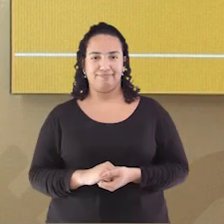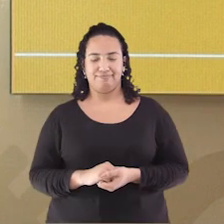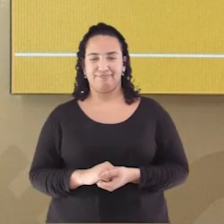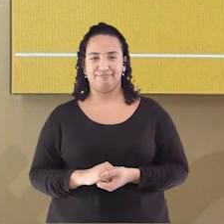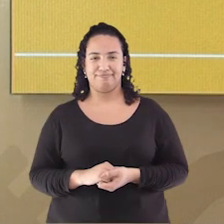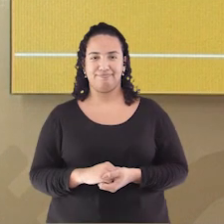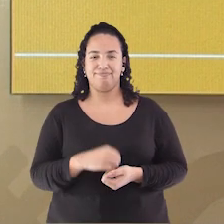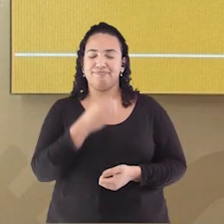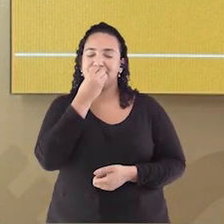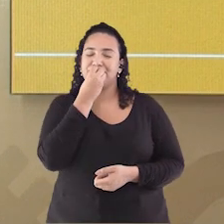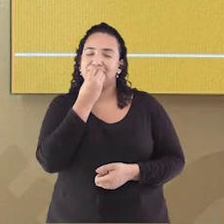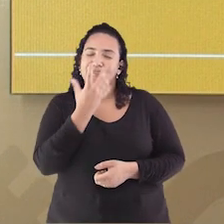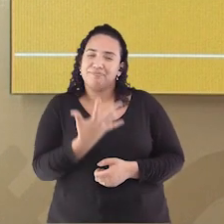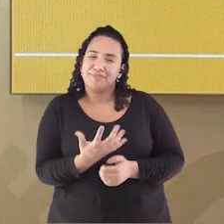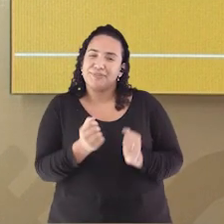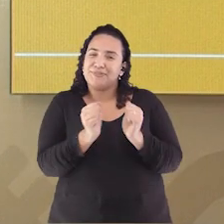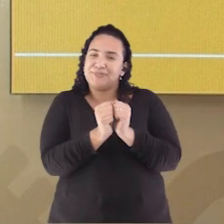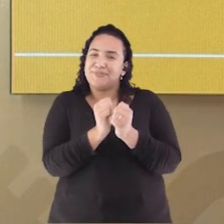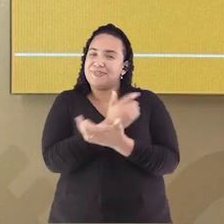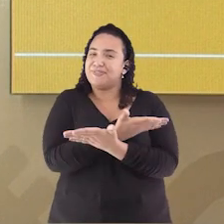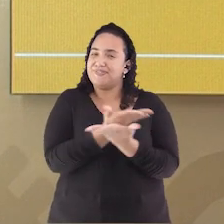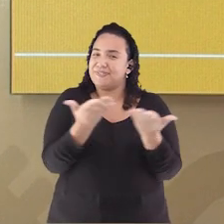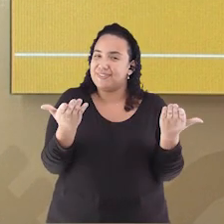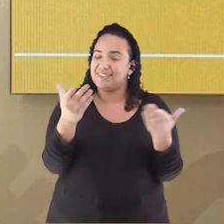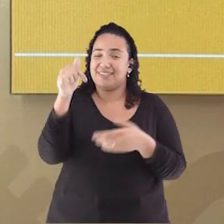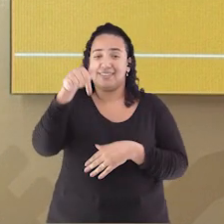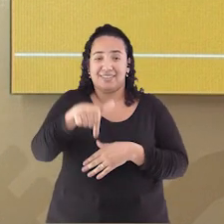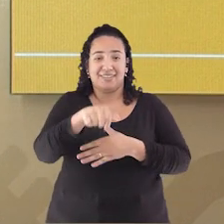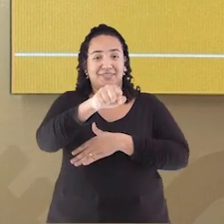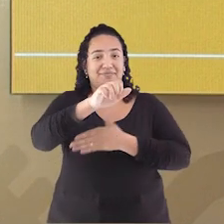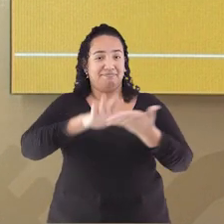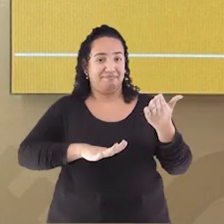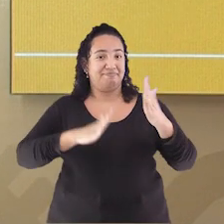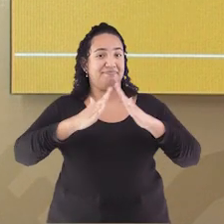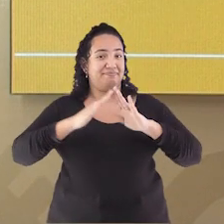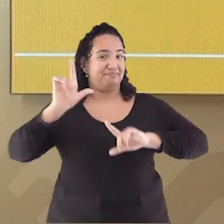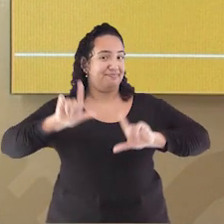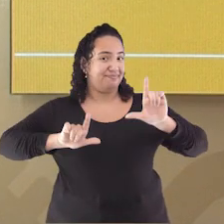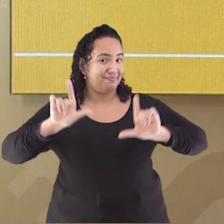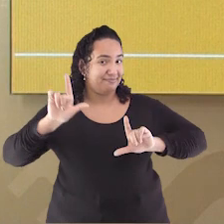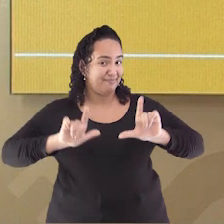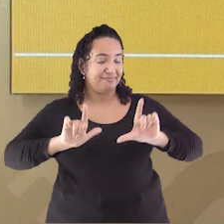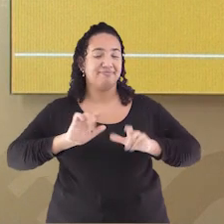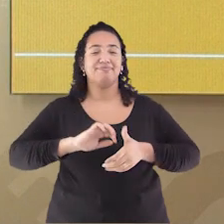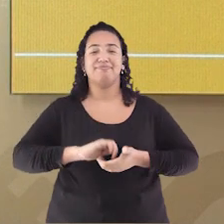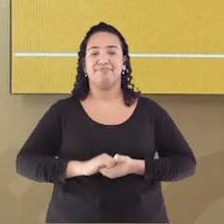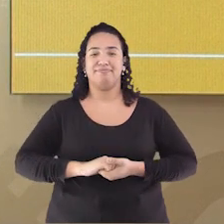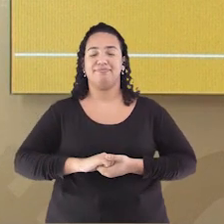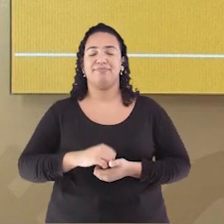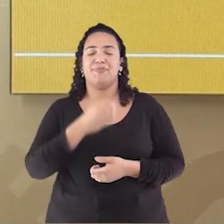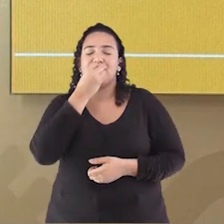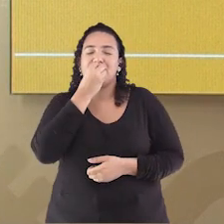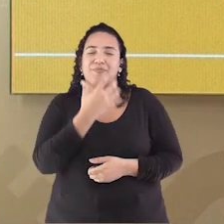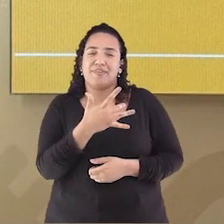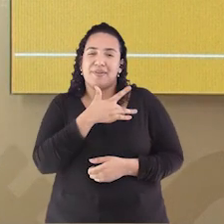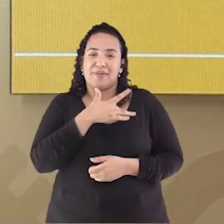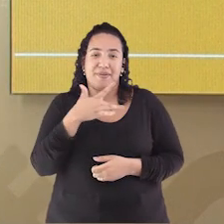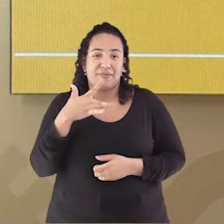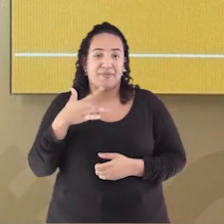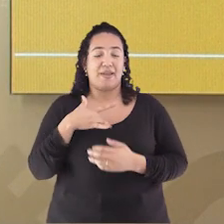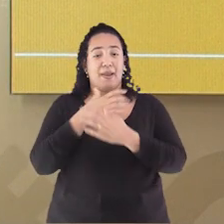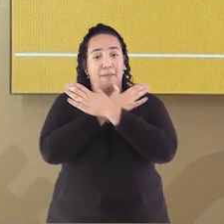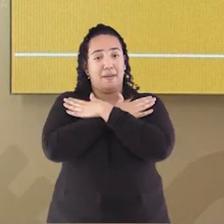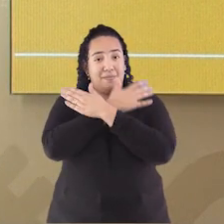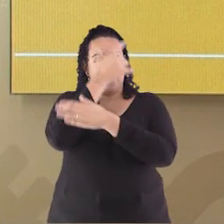Foi muito bom Ter você Aqui comigo No Dever Em Casa Na TV Fique bem Um